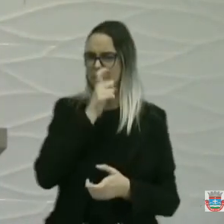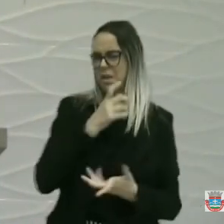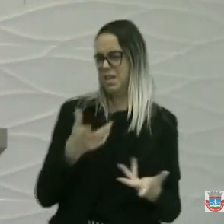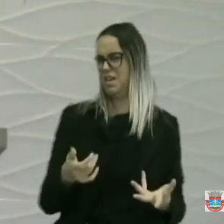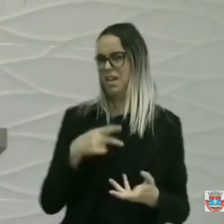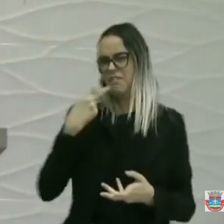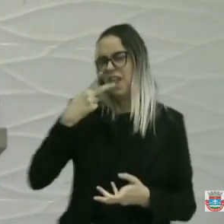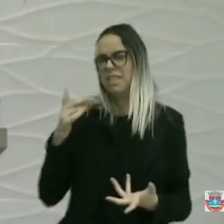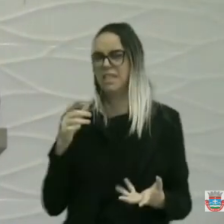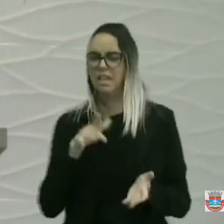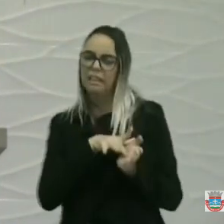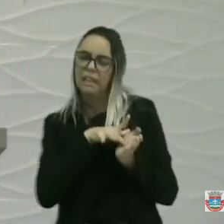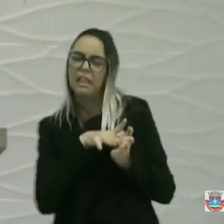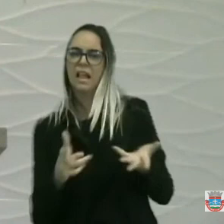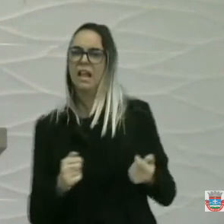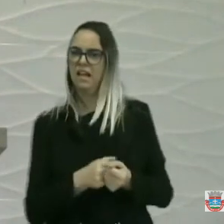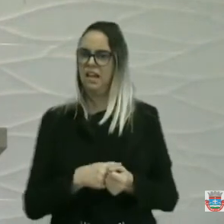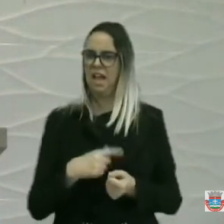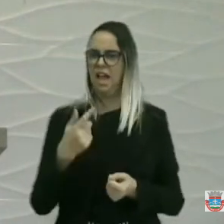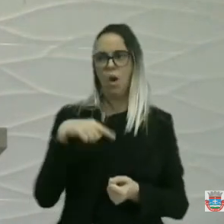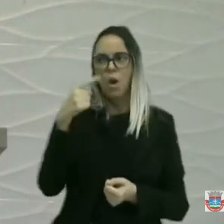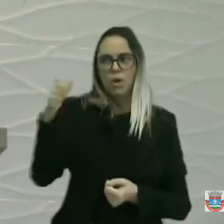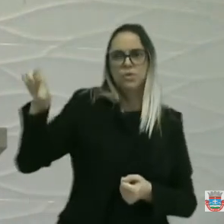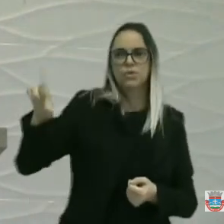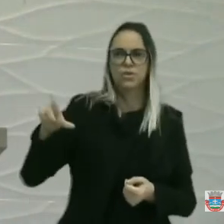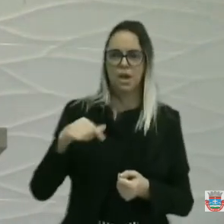Tentando enganar quem é mais sabido do que ele.